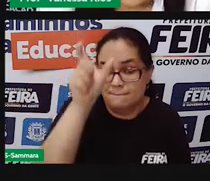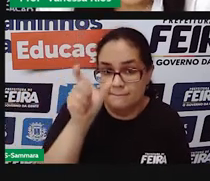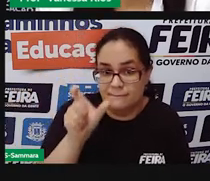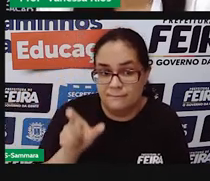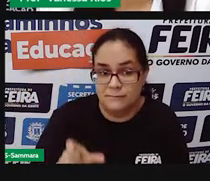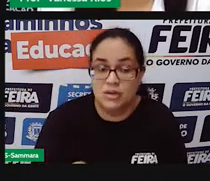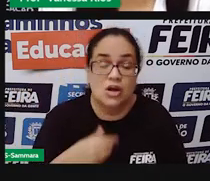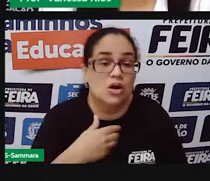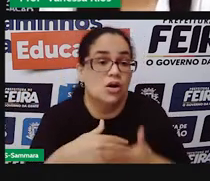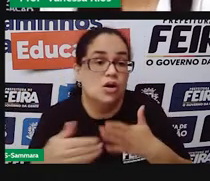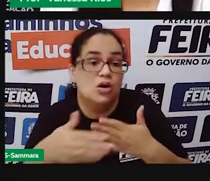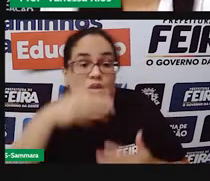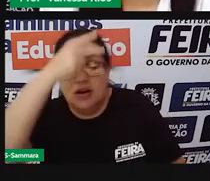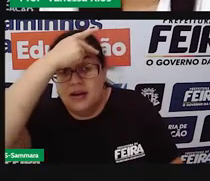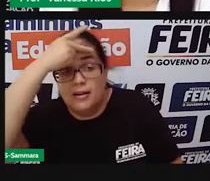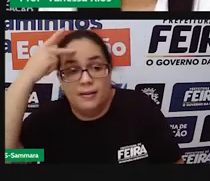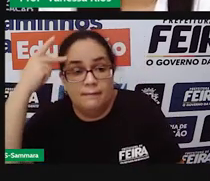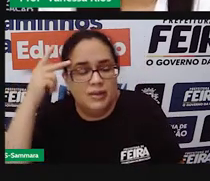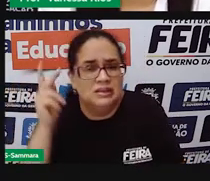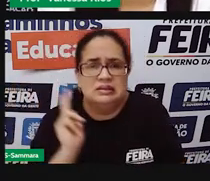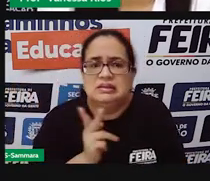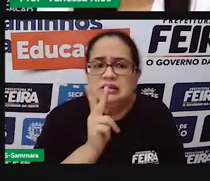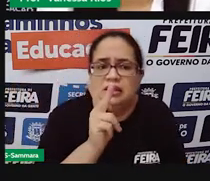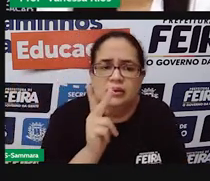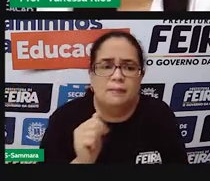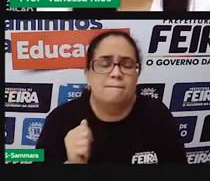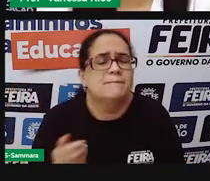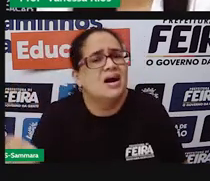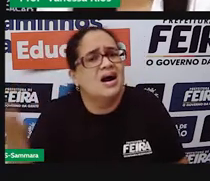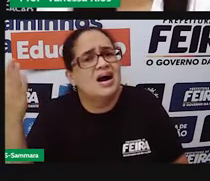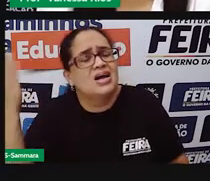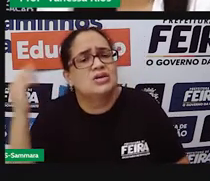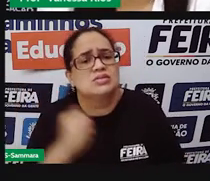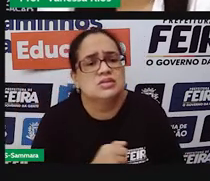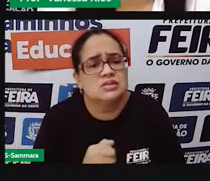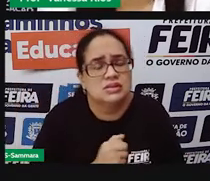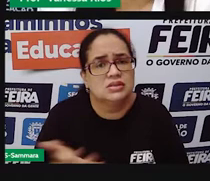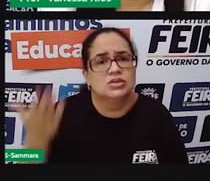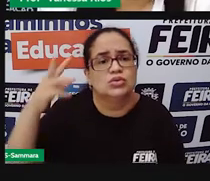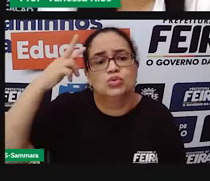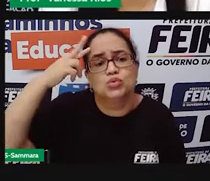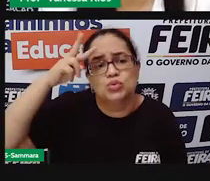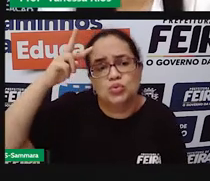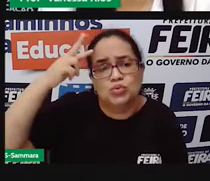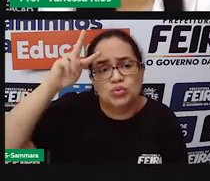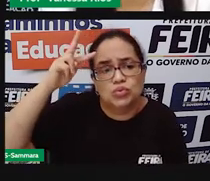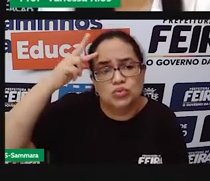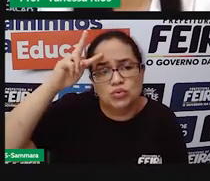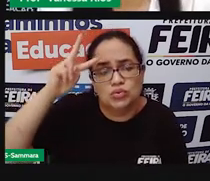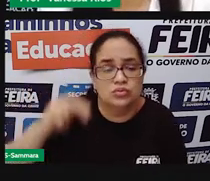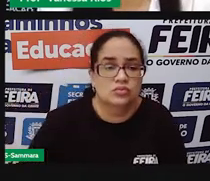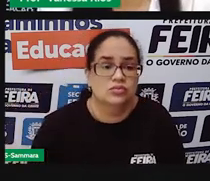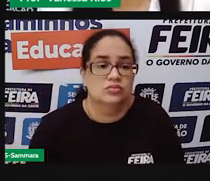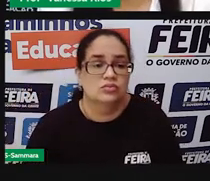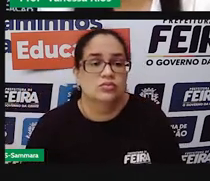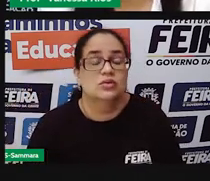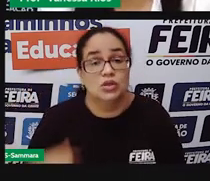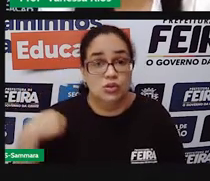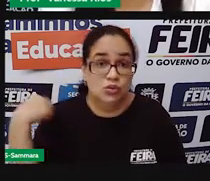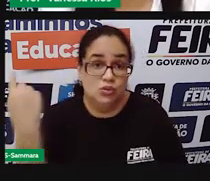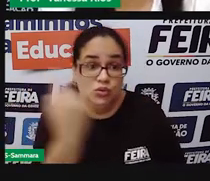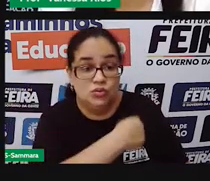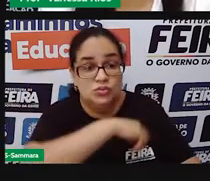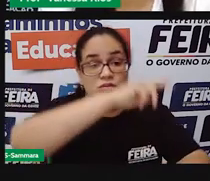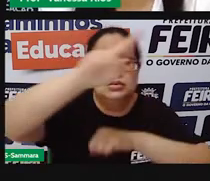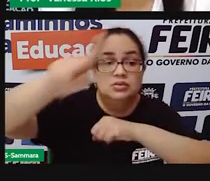pessoa. Nem sempre foi assim, não é? Em muitos momentos da história do mundo e também da história do nosso país,